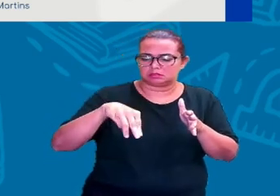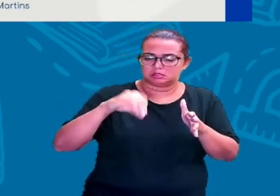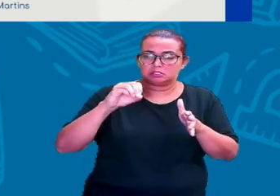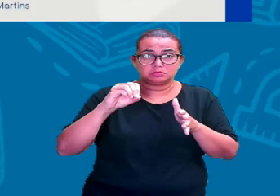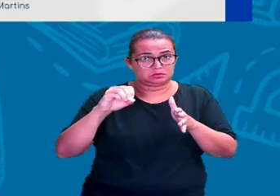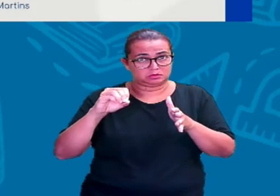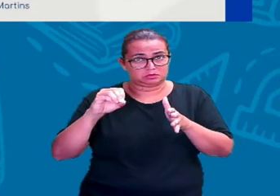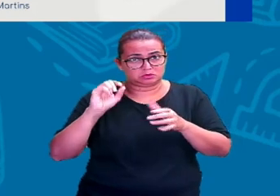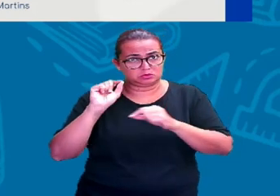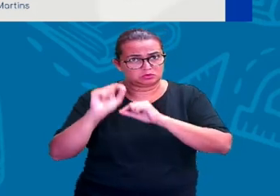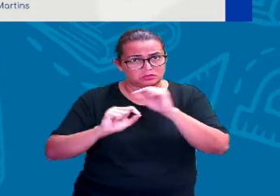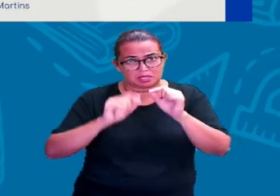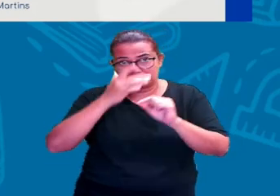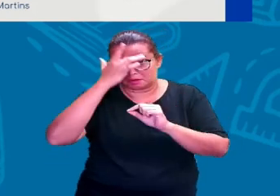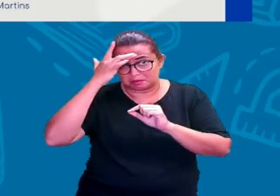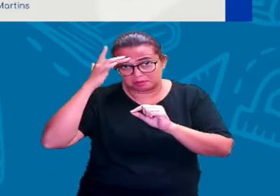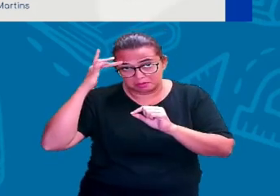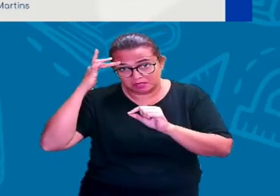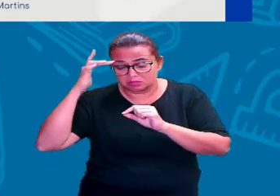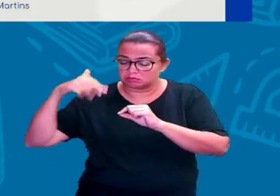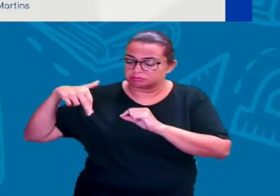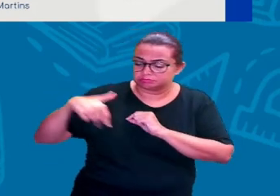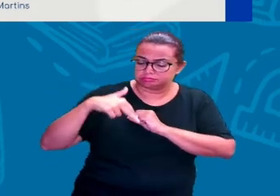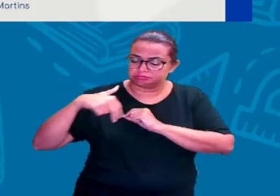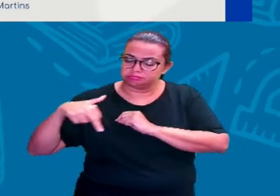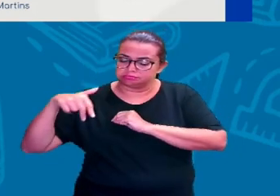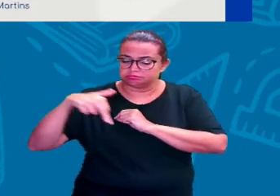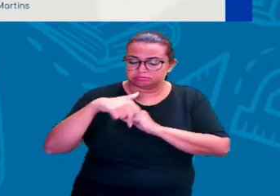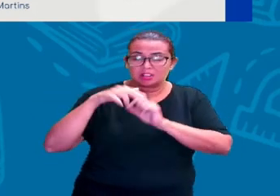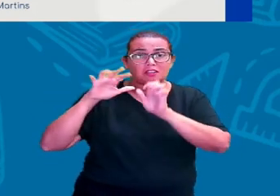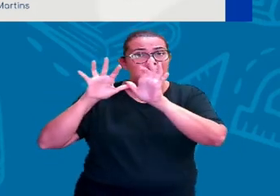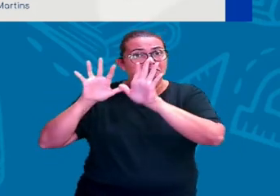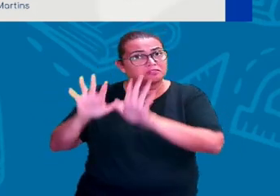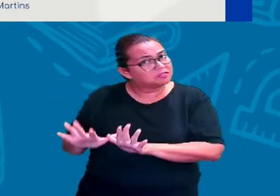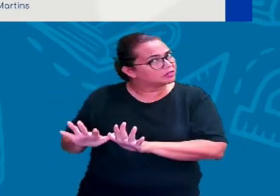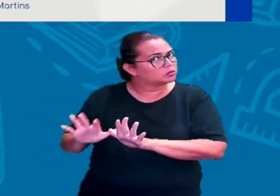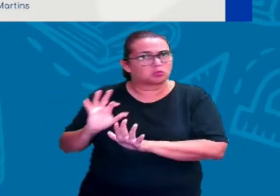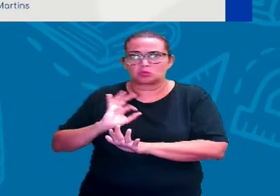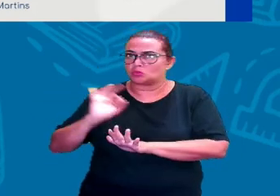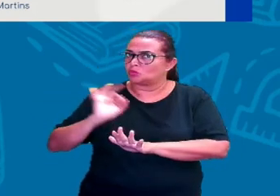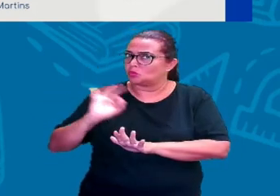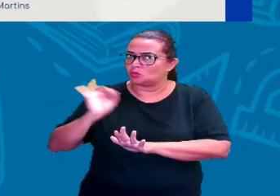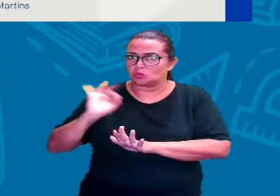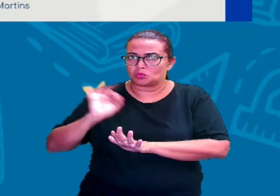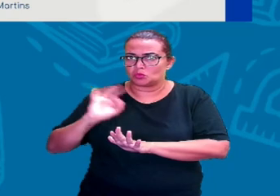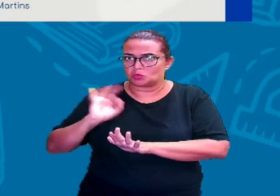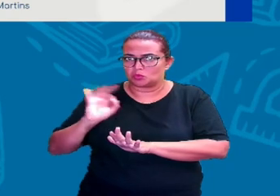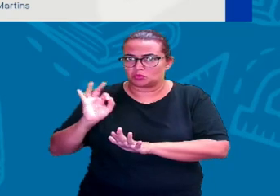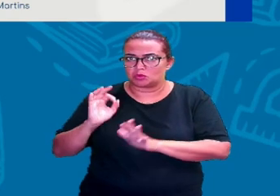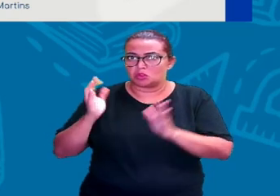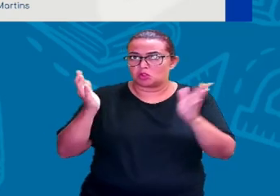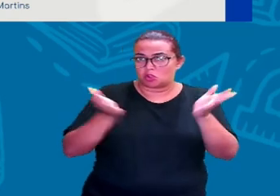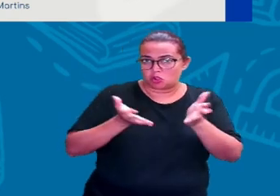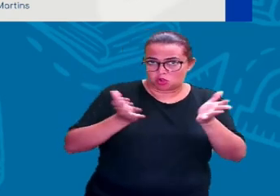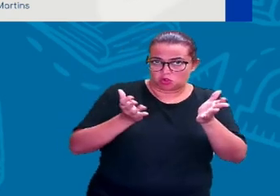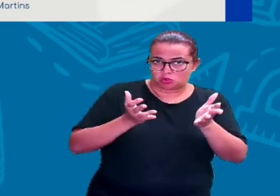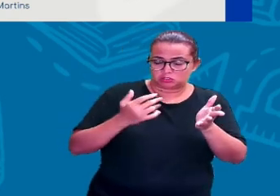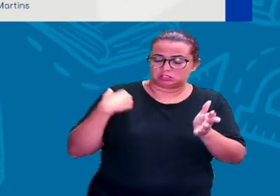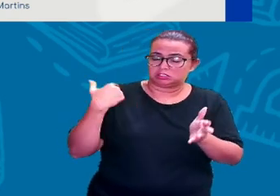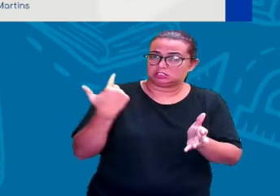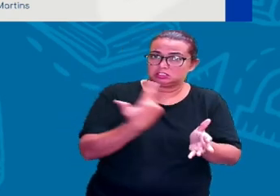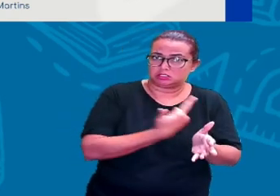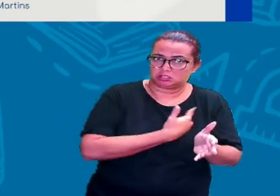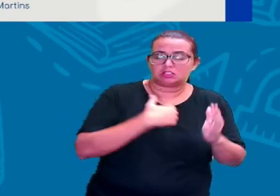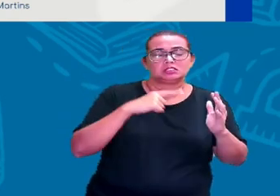as pessoas, elas caminhavam grande parte da sua vida. Então, elas não tinham lugar fixo. Hoje, nós somos seres sedentários, no